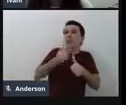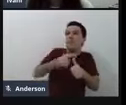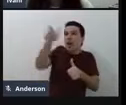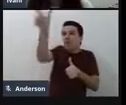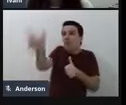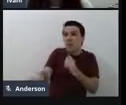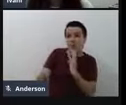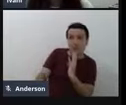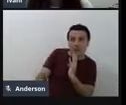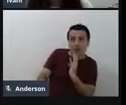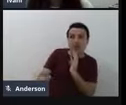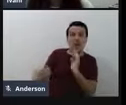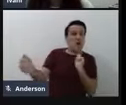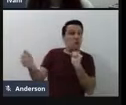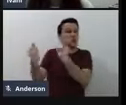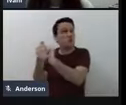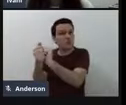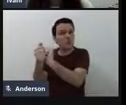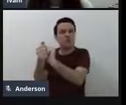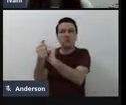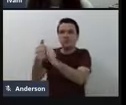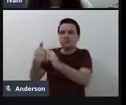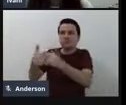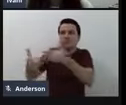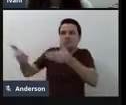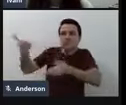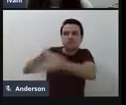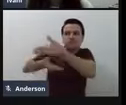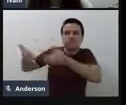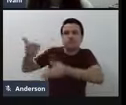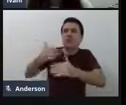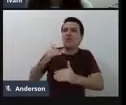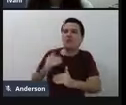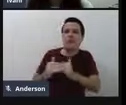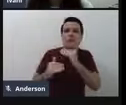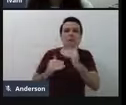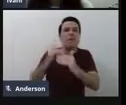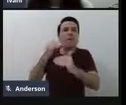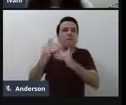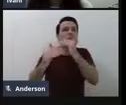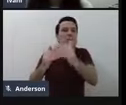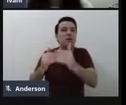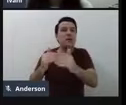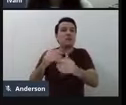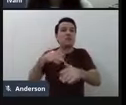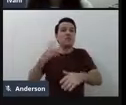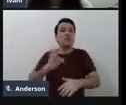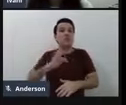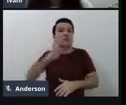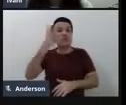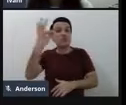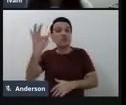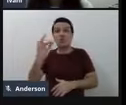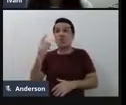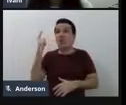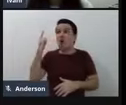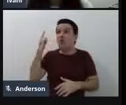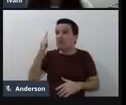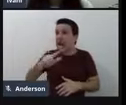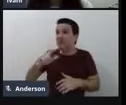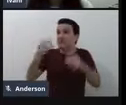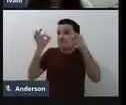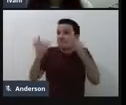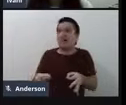ao longo desse processo, o resultado tem muito mais chances de ser funcional, né, de fazer